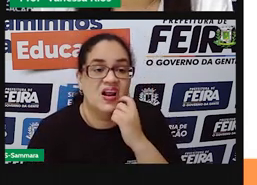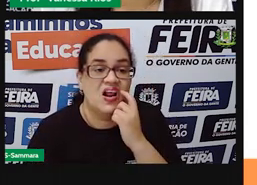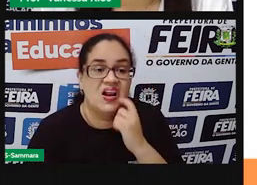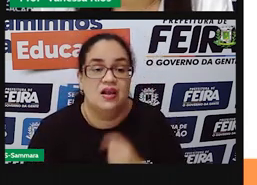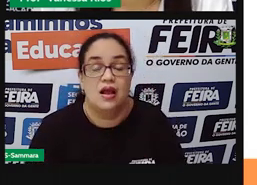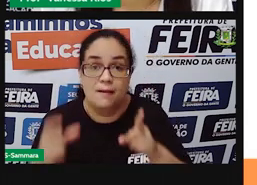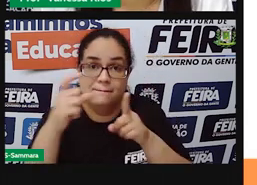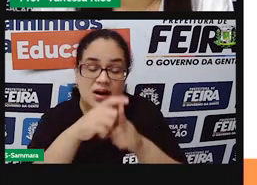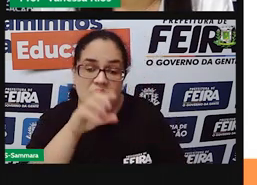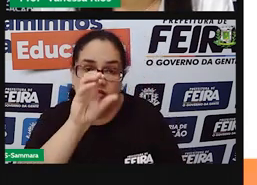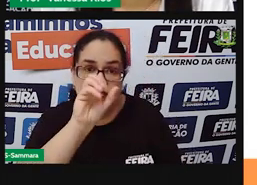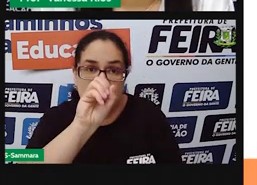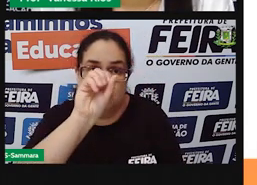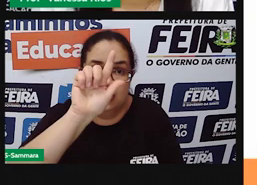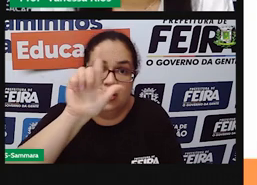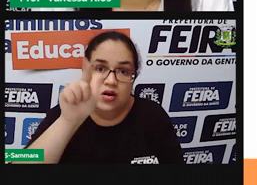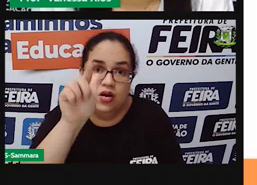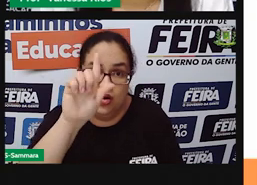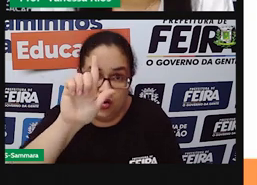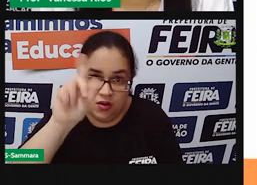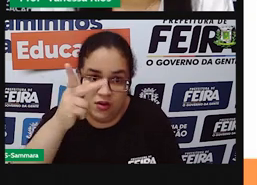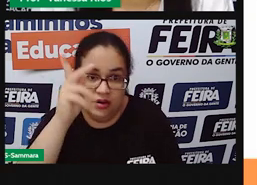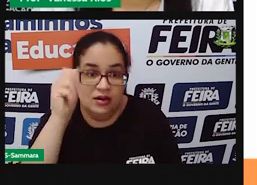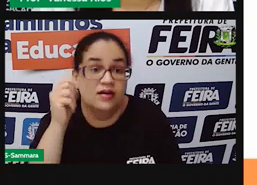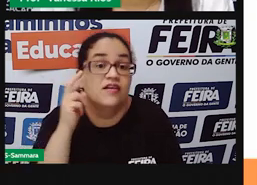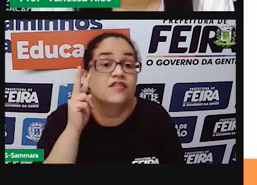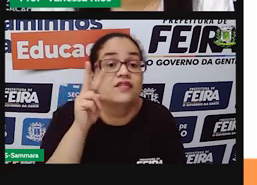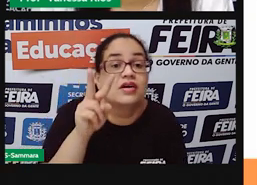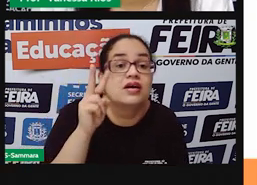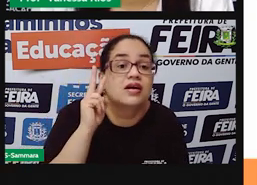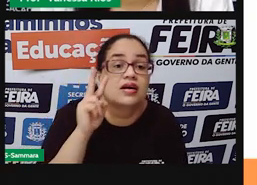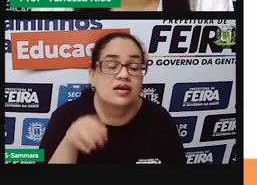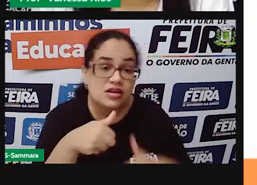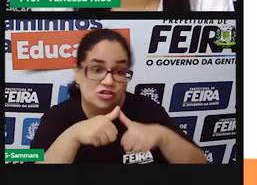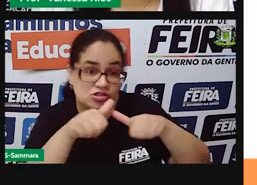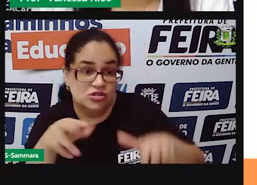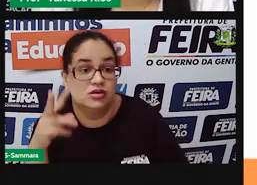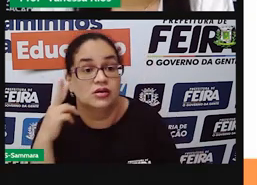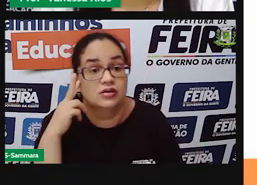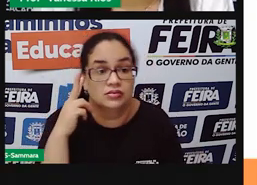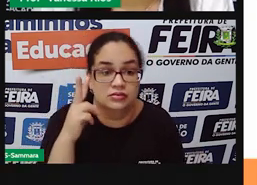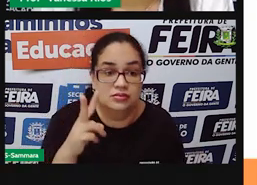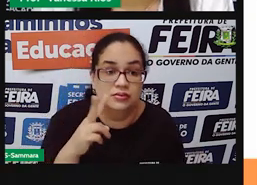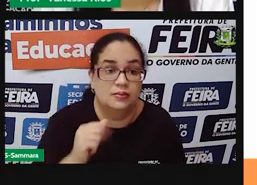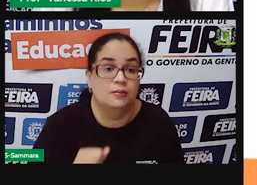olha, vê, está,